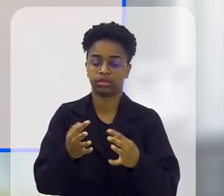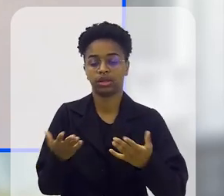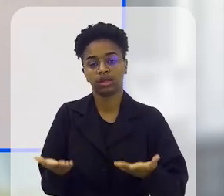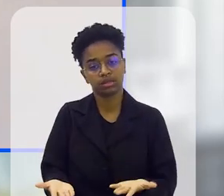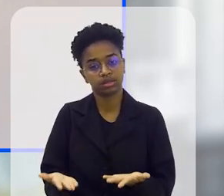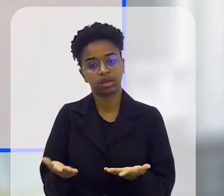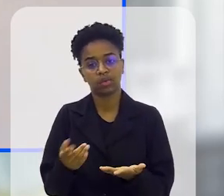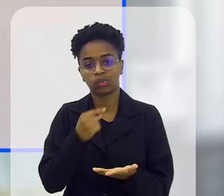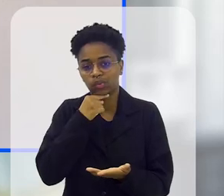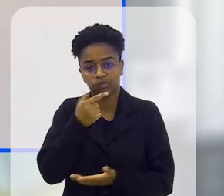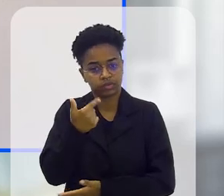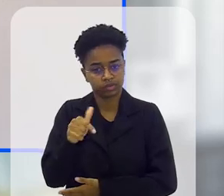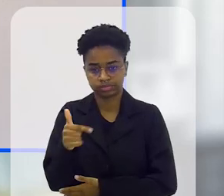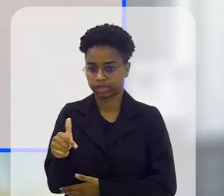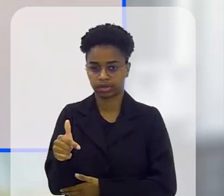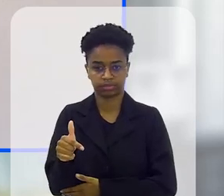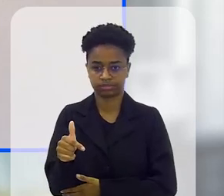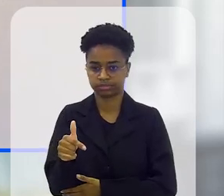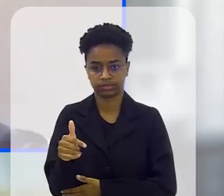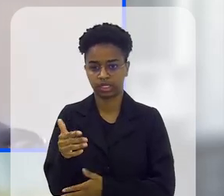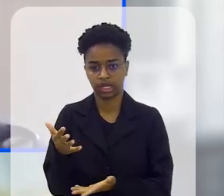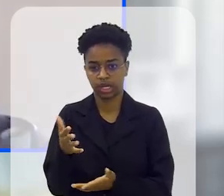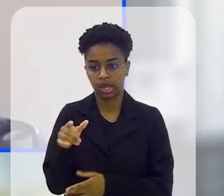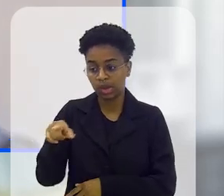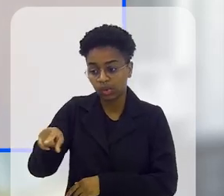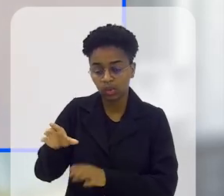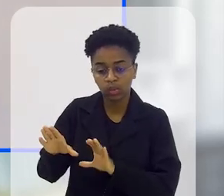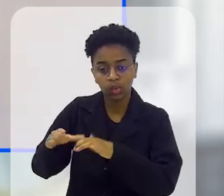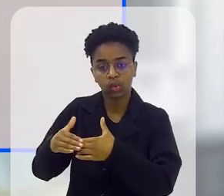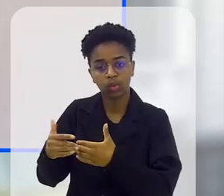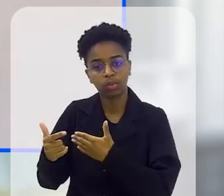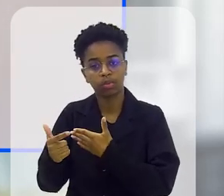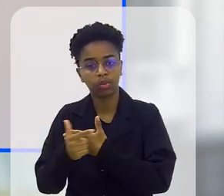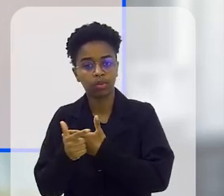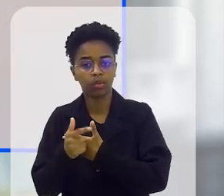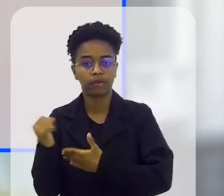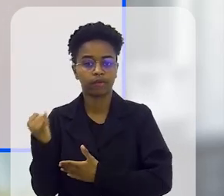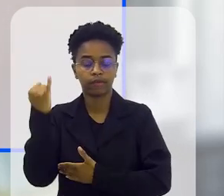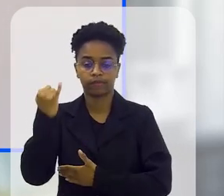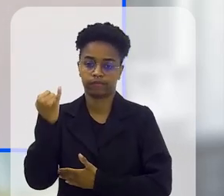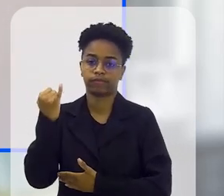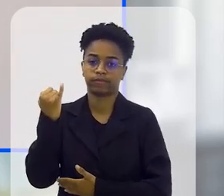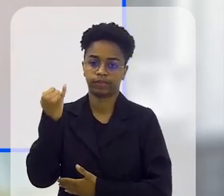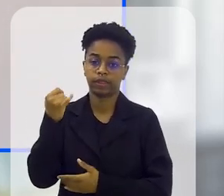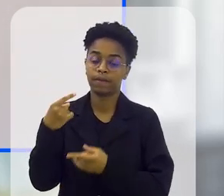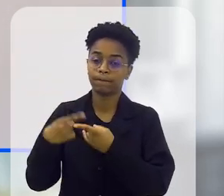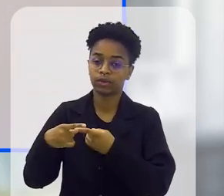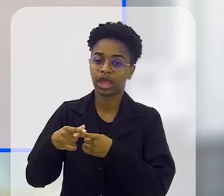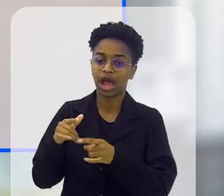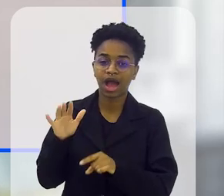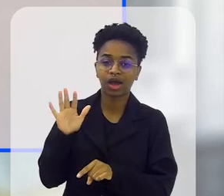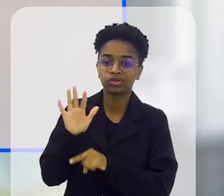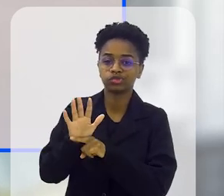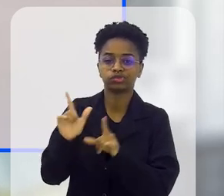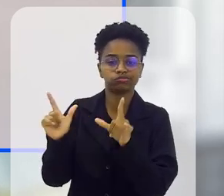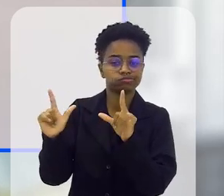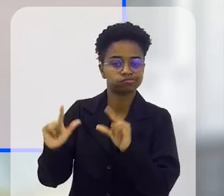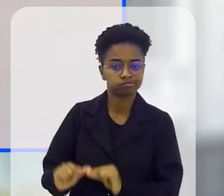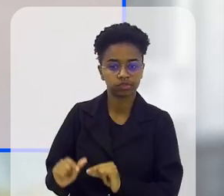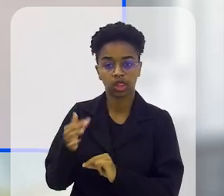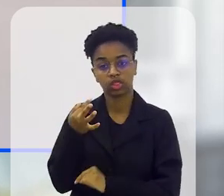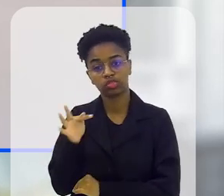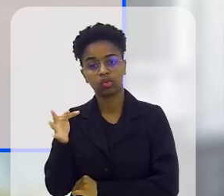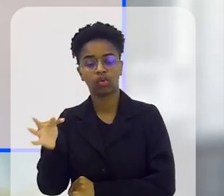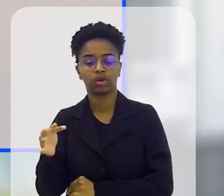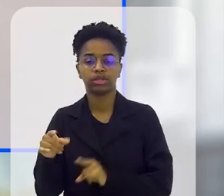abandono do tratamento. Então, sem dúvida, o papel do voluntariado é muito importante para ajudar a minimizar um pouco o